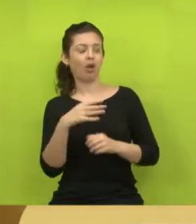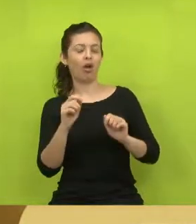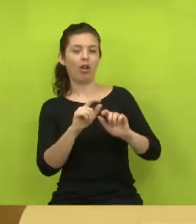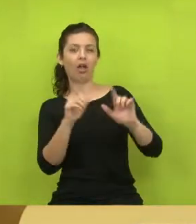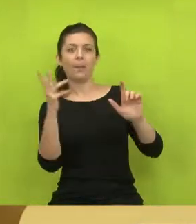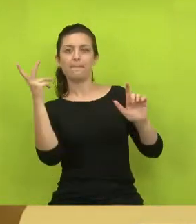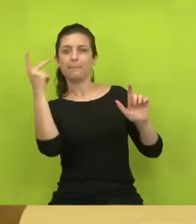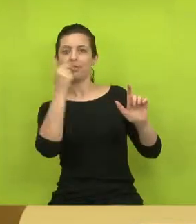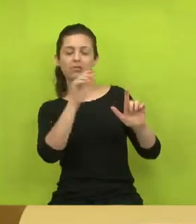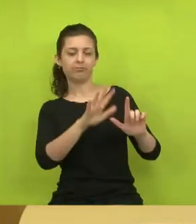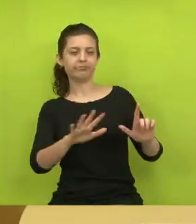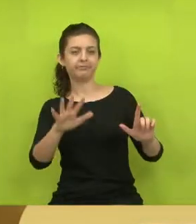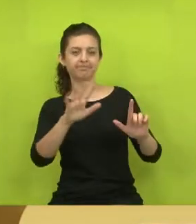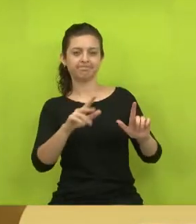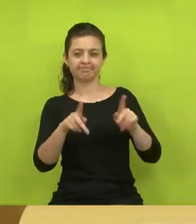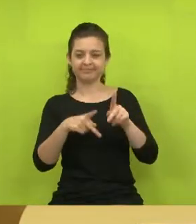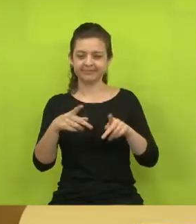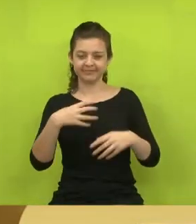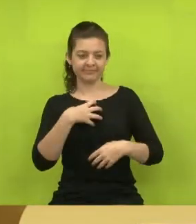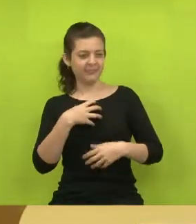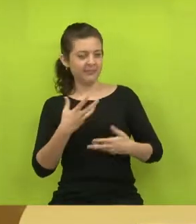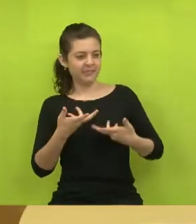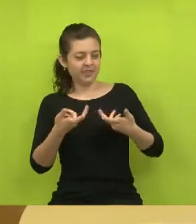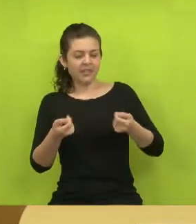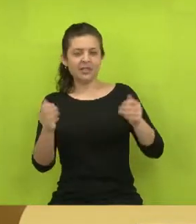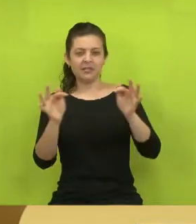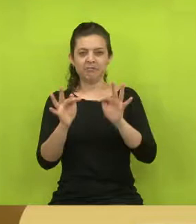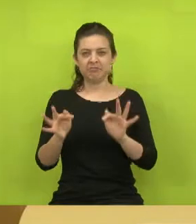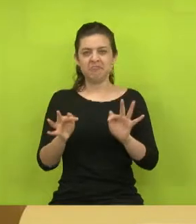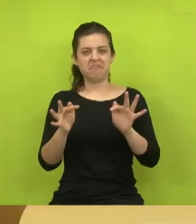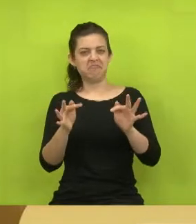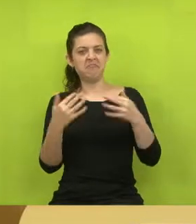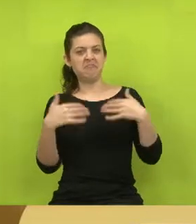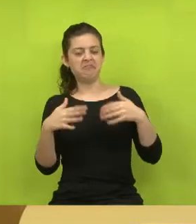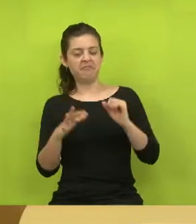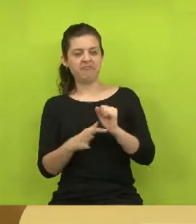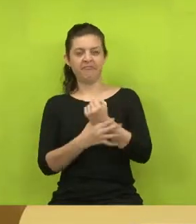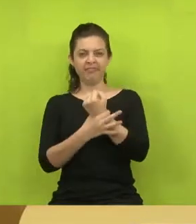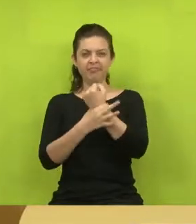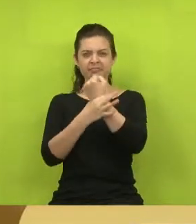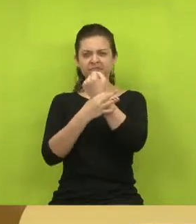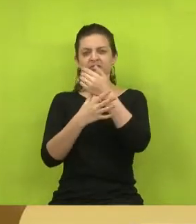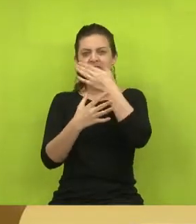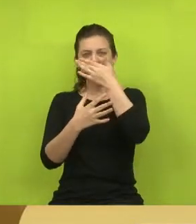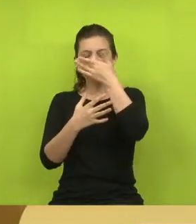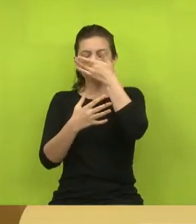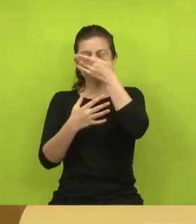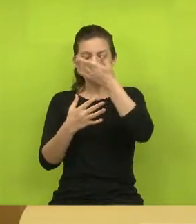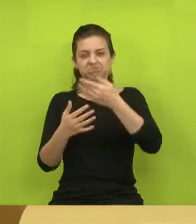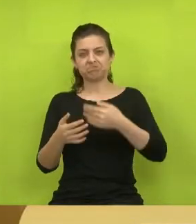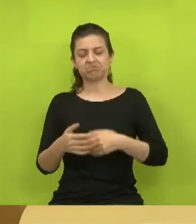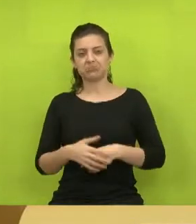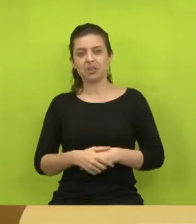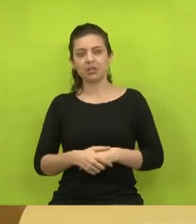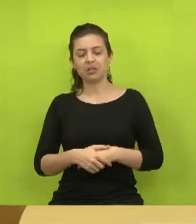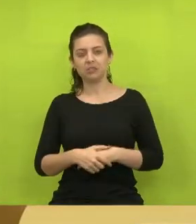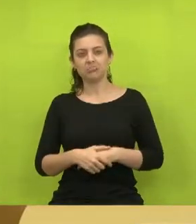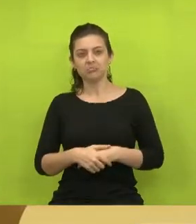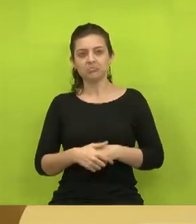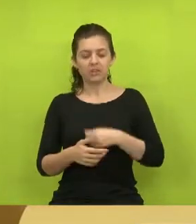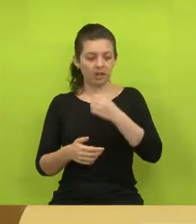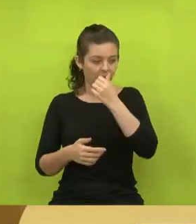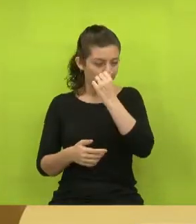cara e a população se sentiria muito mais feliz e segura. Eu quero aqui também falar a respeito do quê?